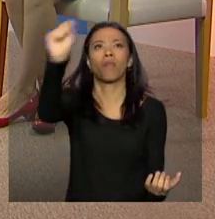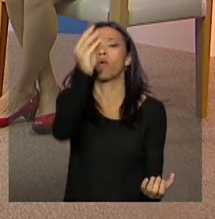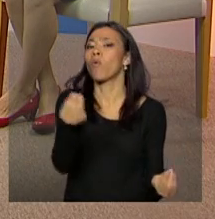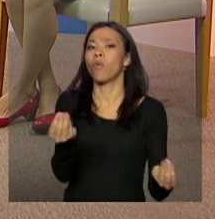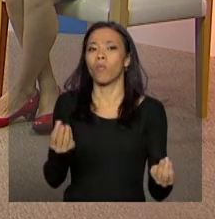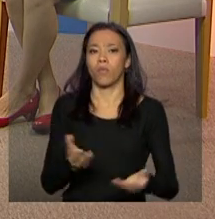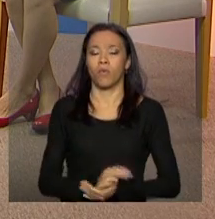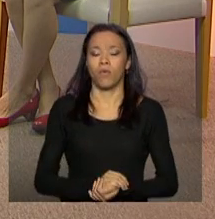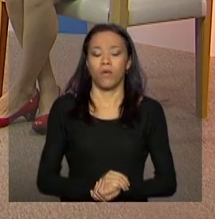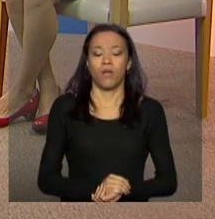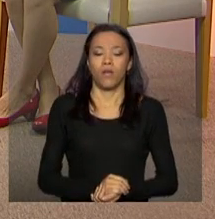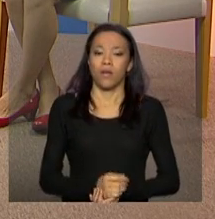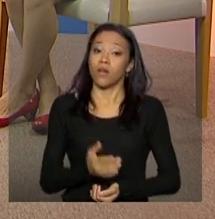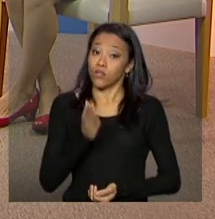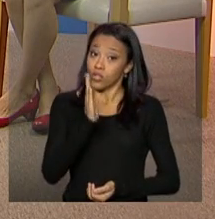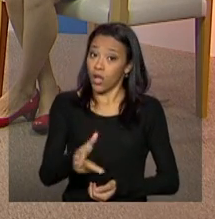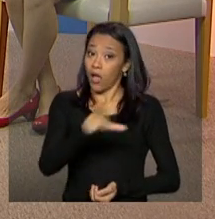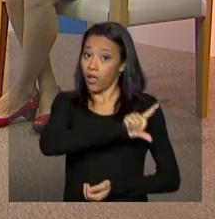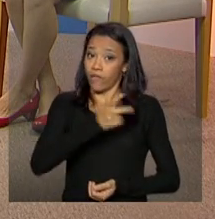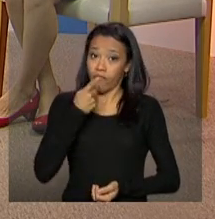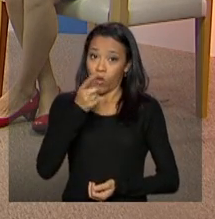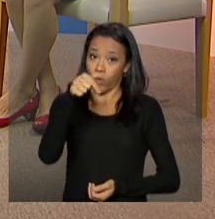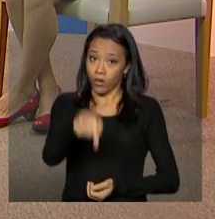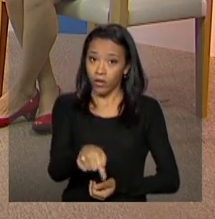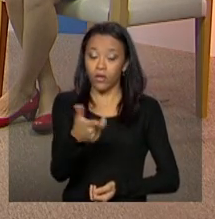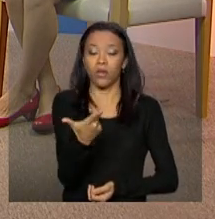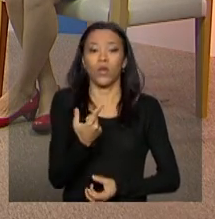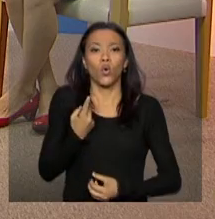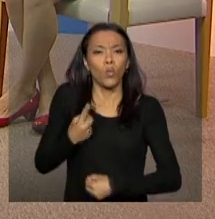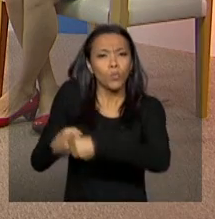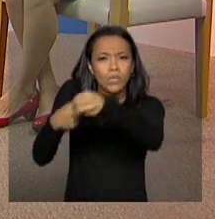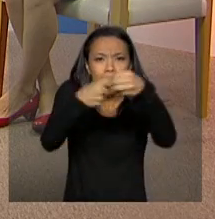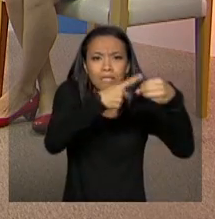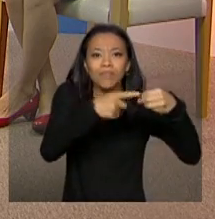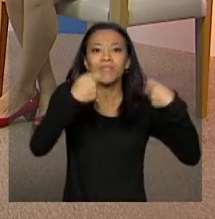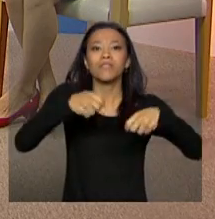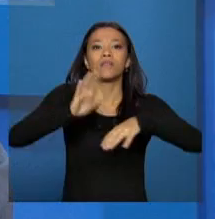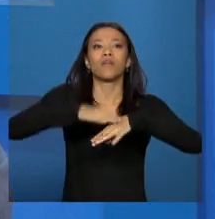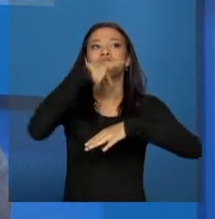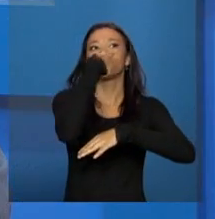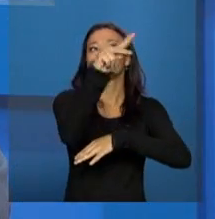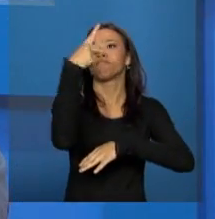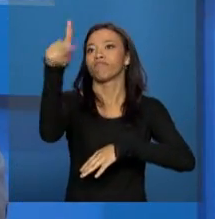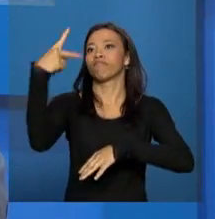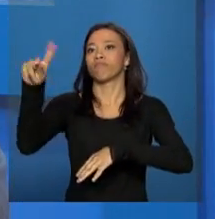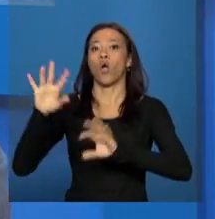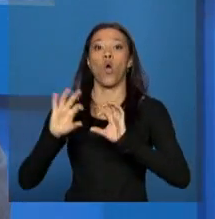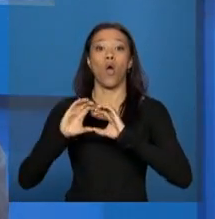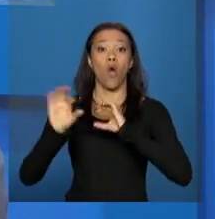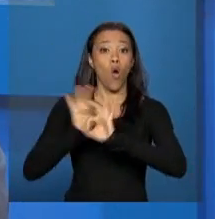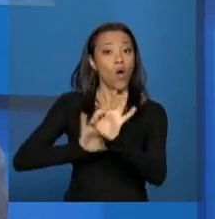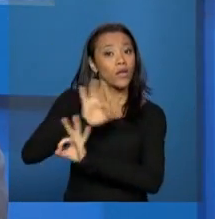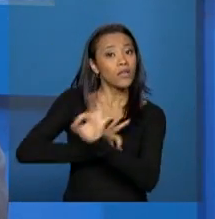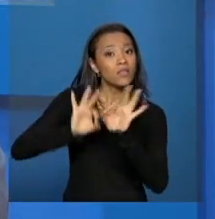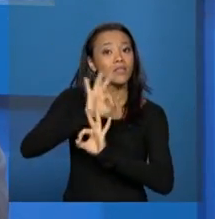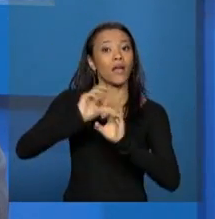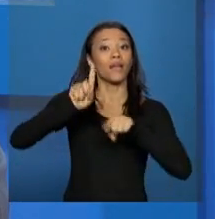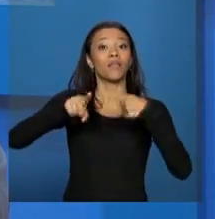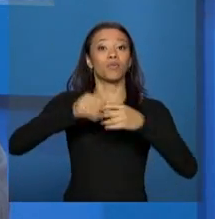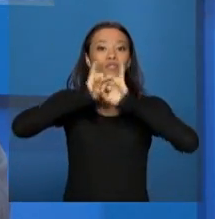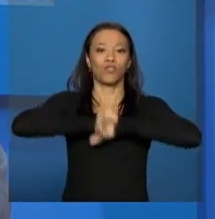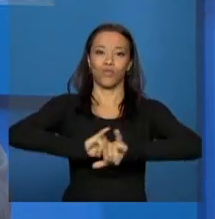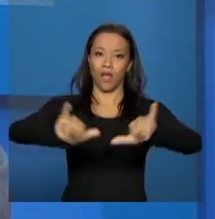Olha, como a gente disse aqui, o município ele deve organizar o processo da conferência e dar ampla publicidade.